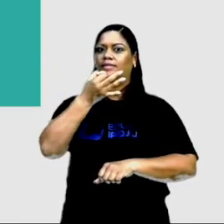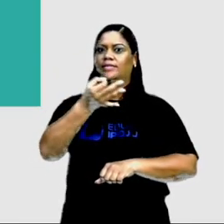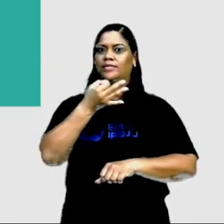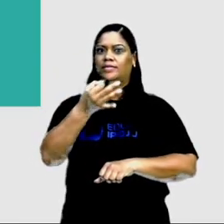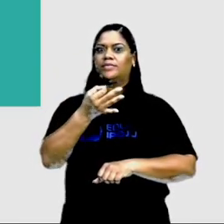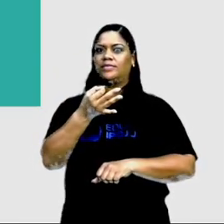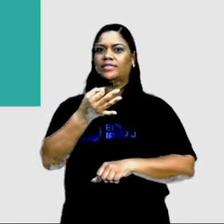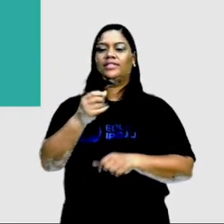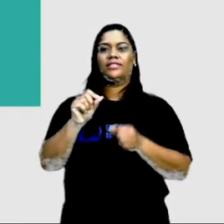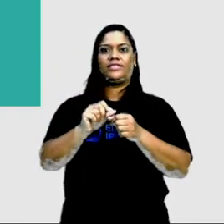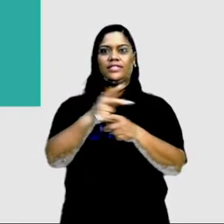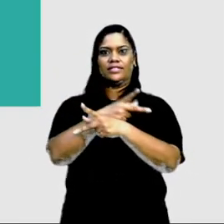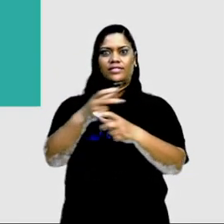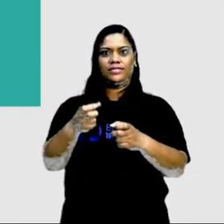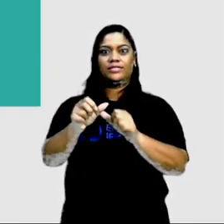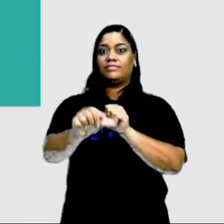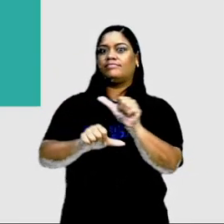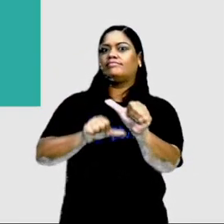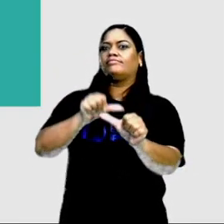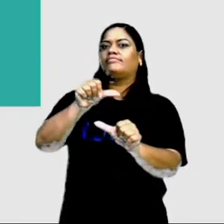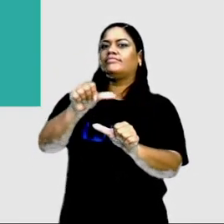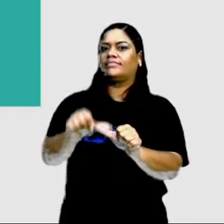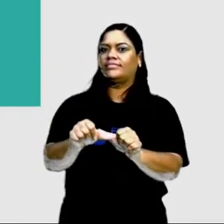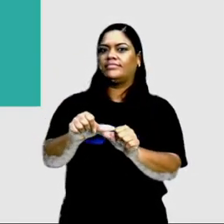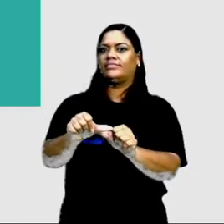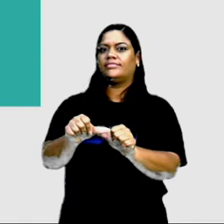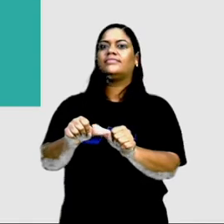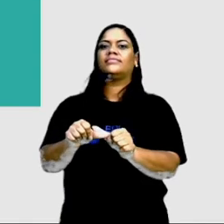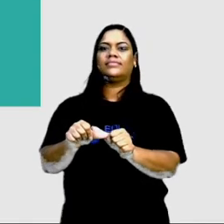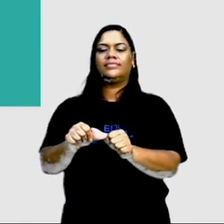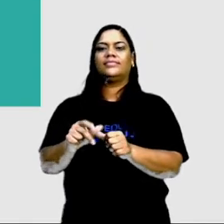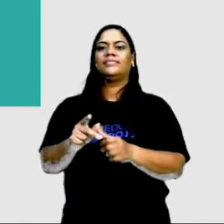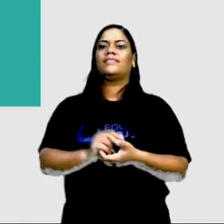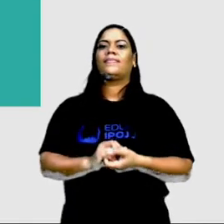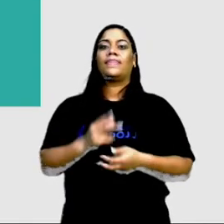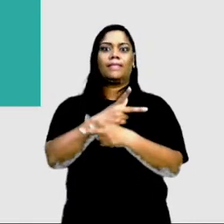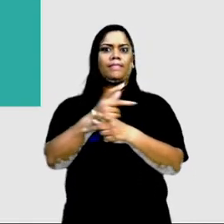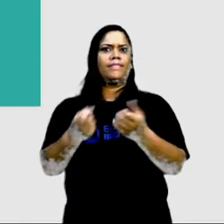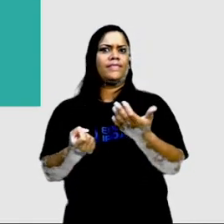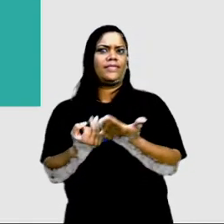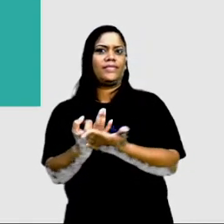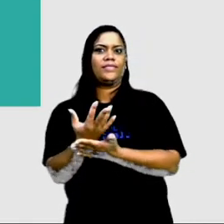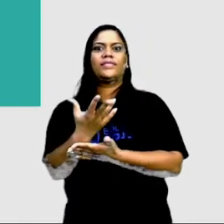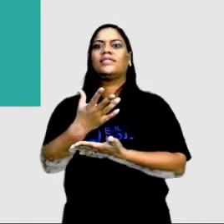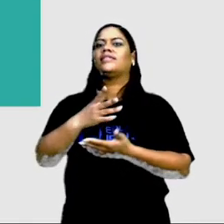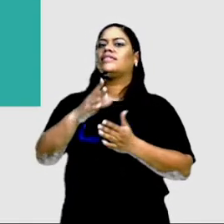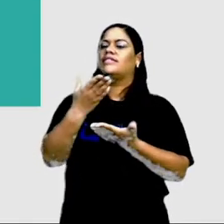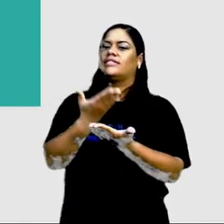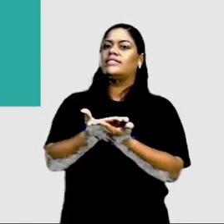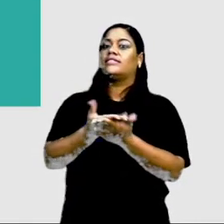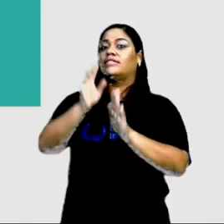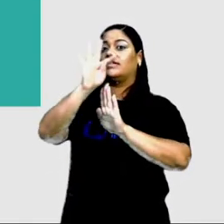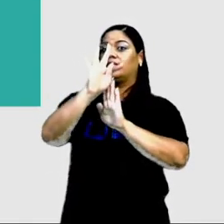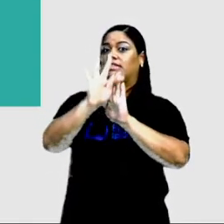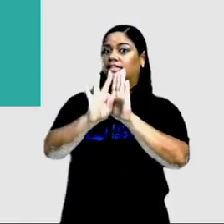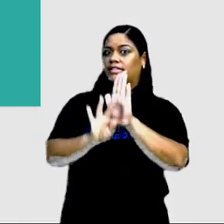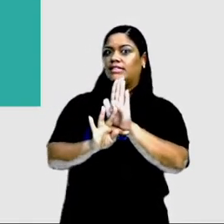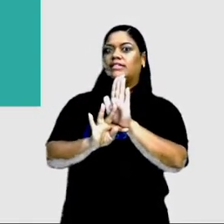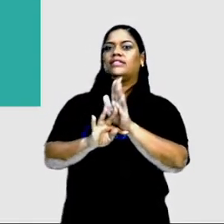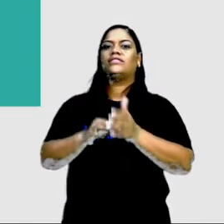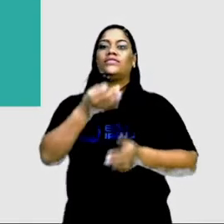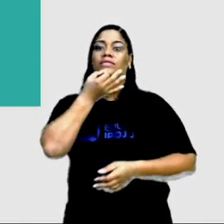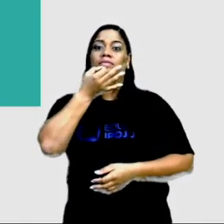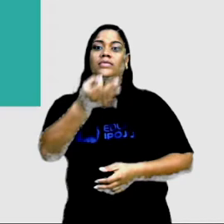comportamento alterado. É a capacidade de relacionar fatos, teses, estudos, opiniões,